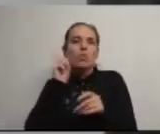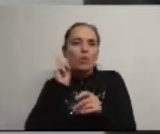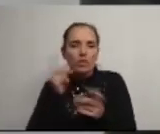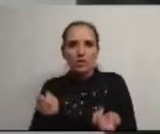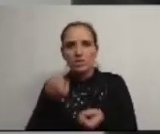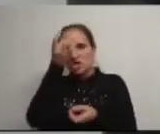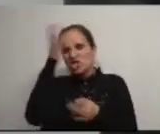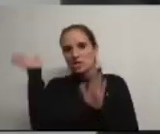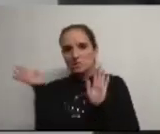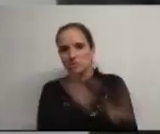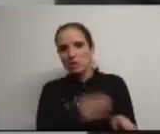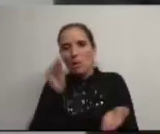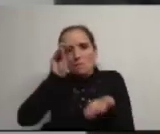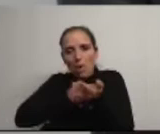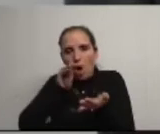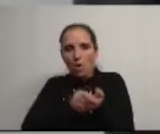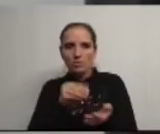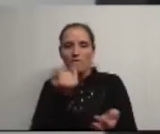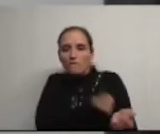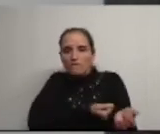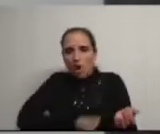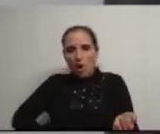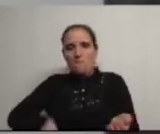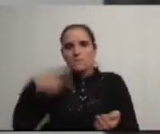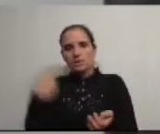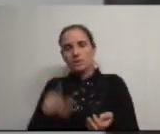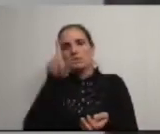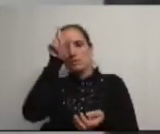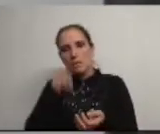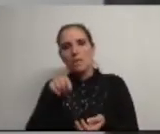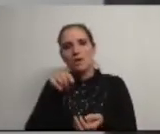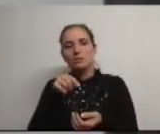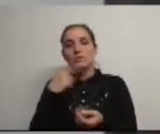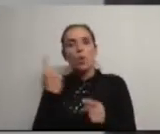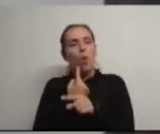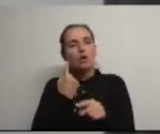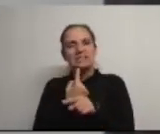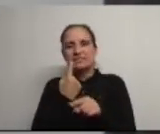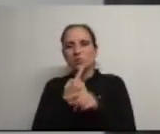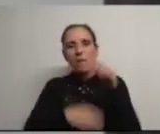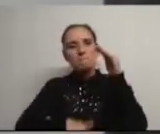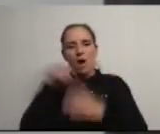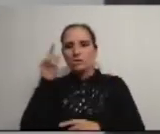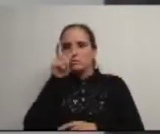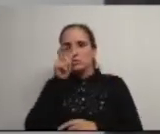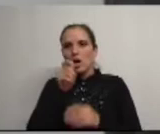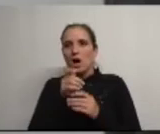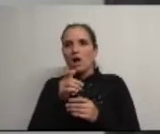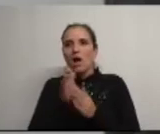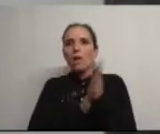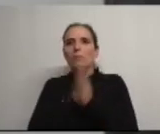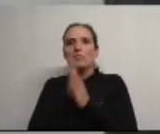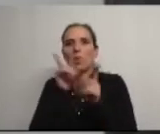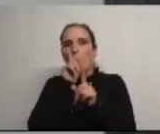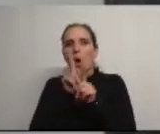esquecimento, na pobreza, na fome e mesmo em casos extremos os levaram a optar pela ausência do nosso